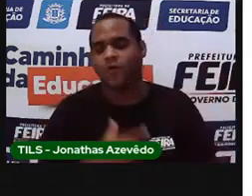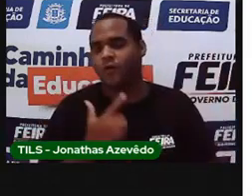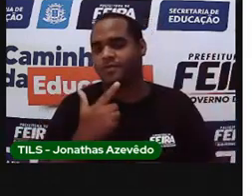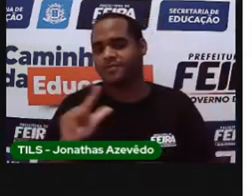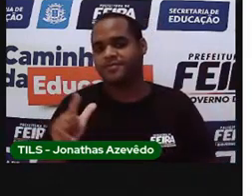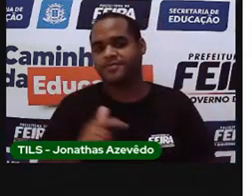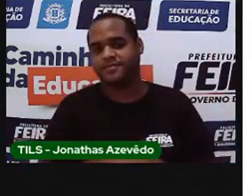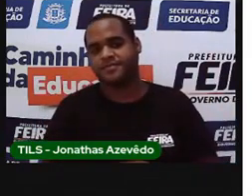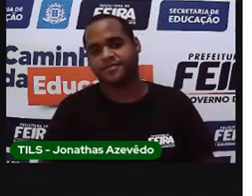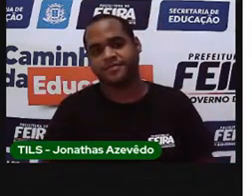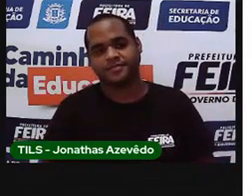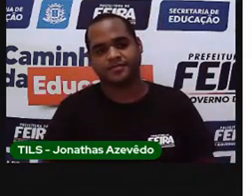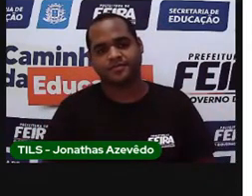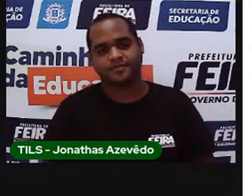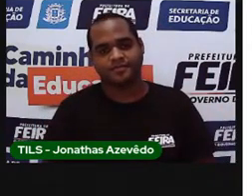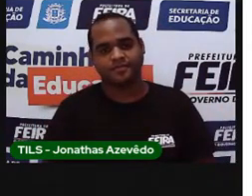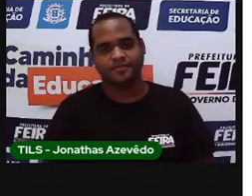o próximo.